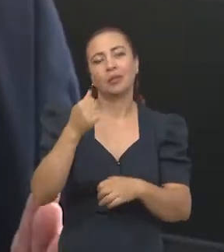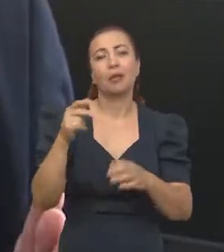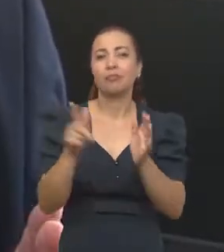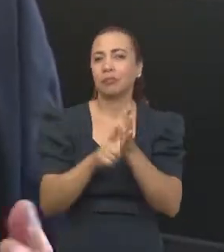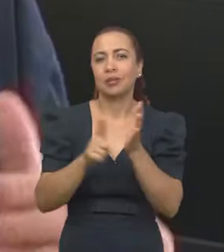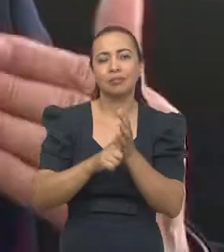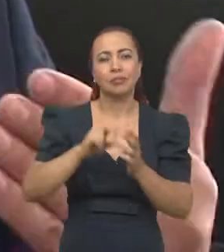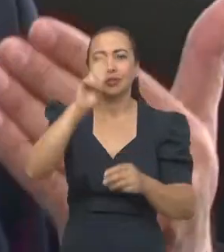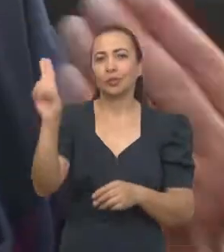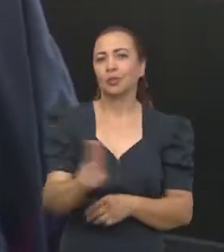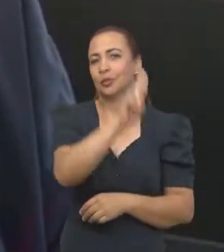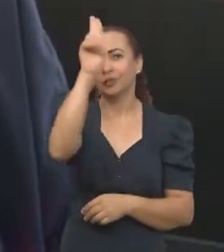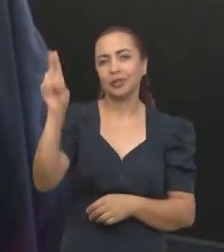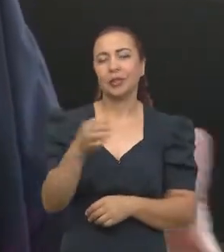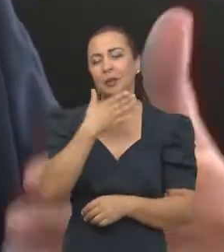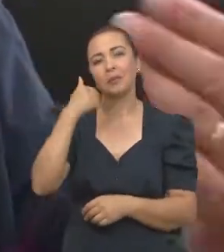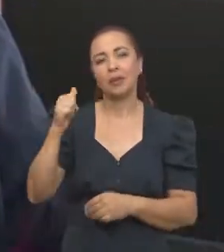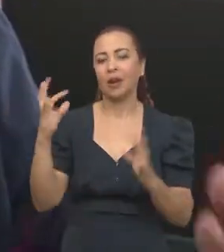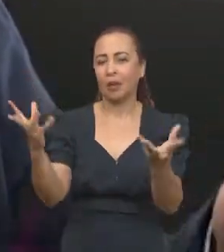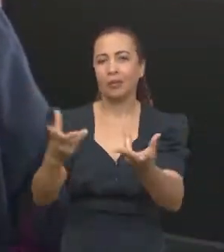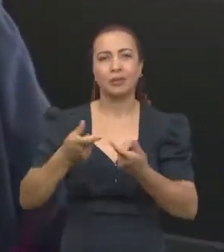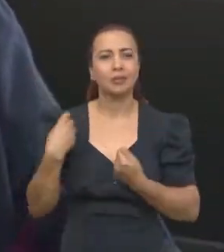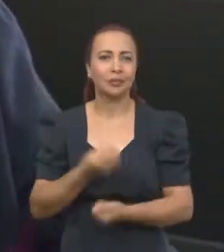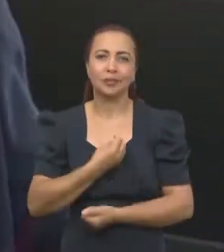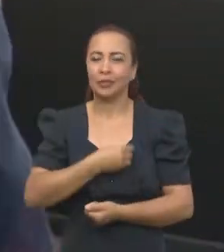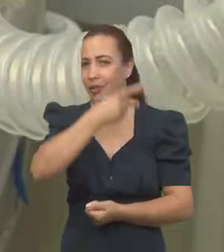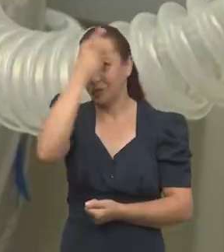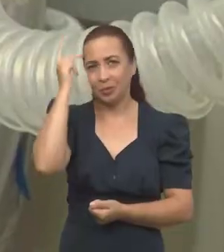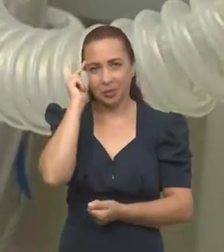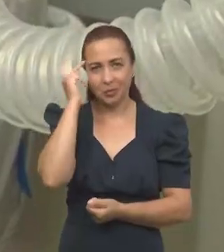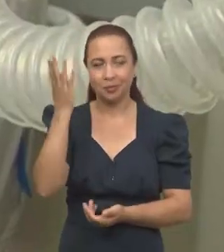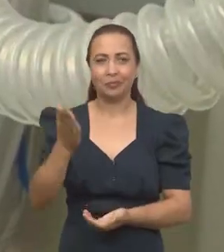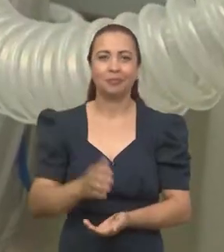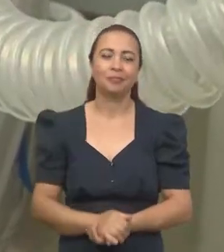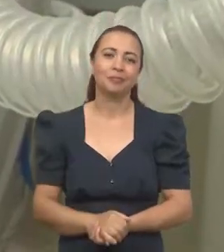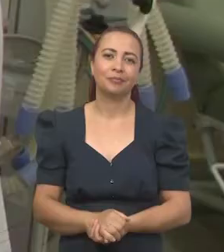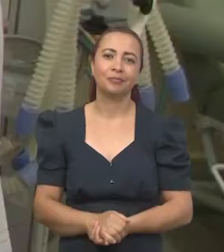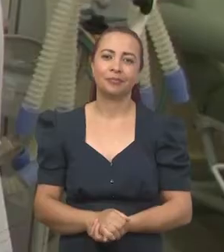papel da universidade, melhorar a qualidade de vida das pessoas.